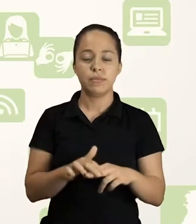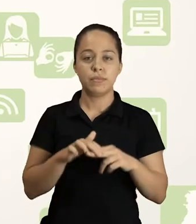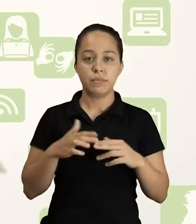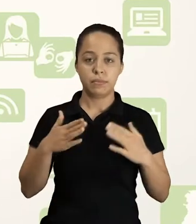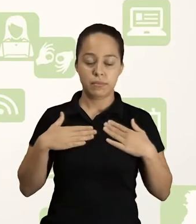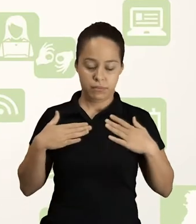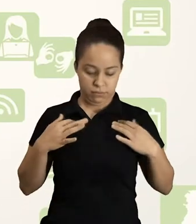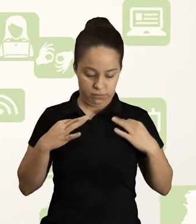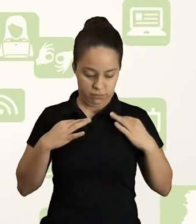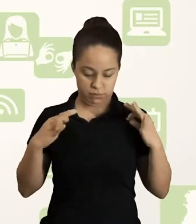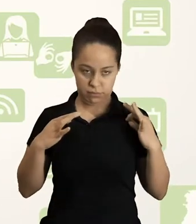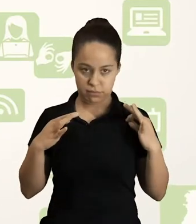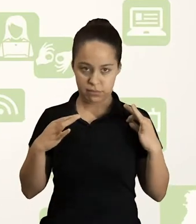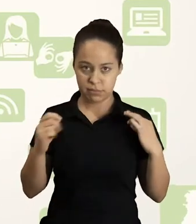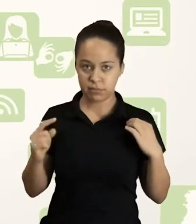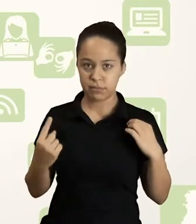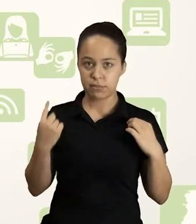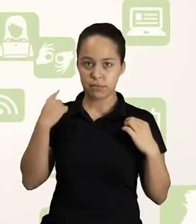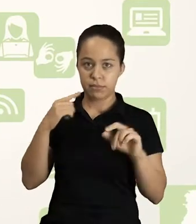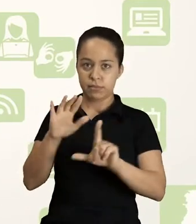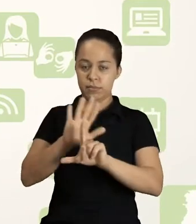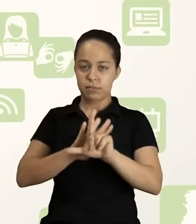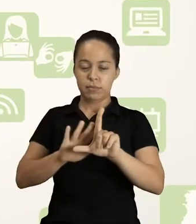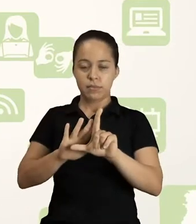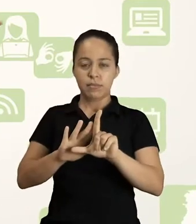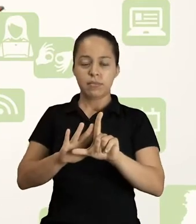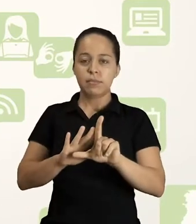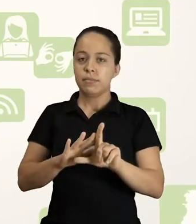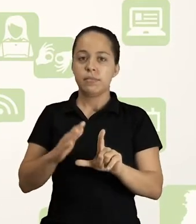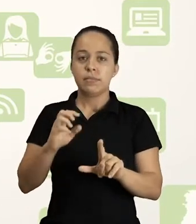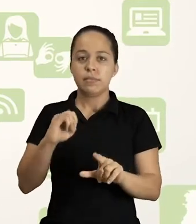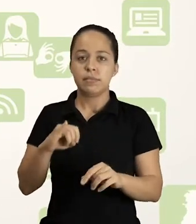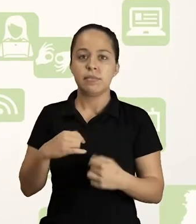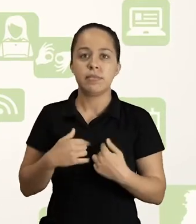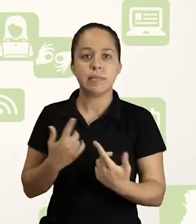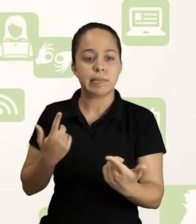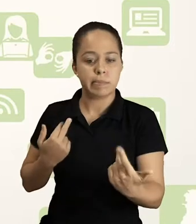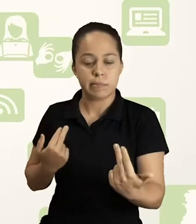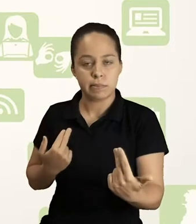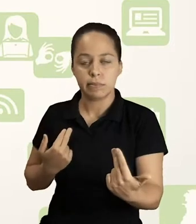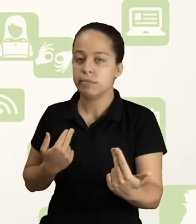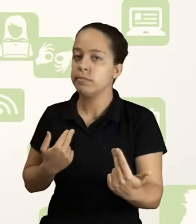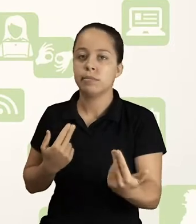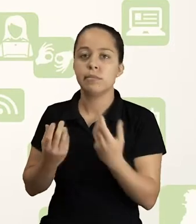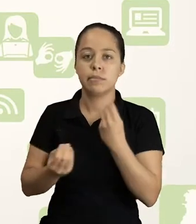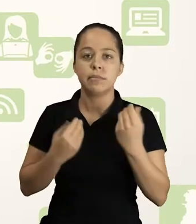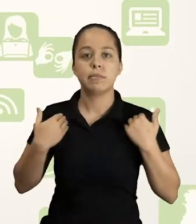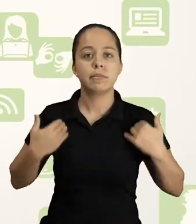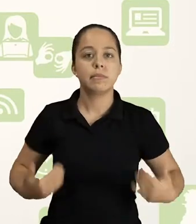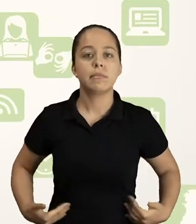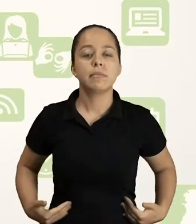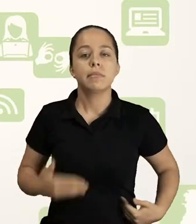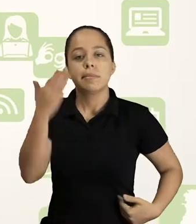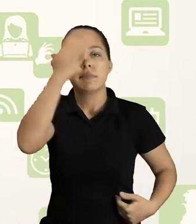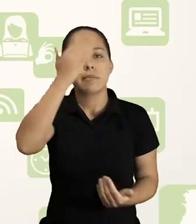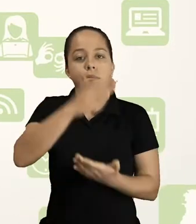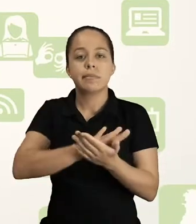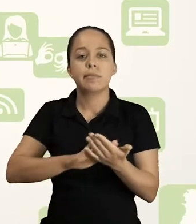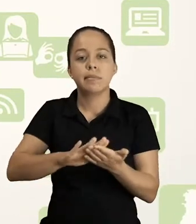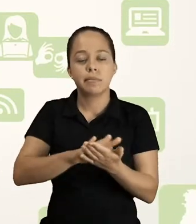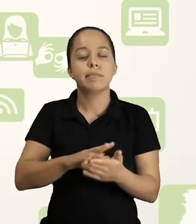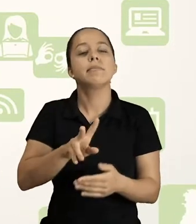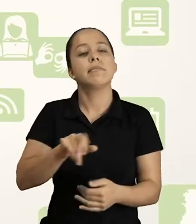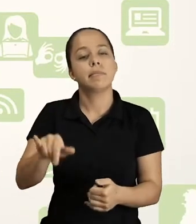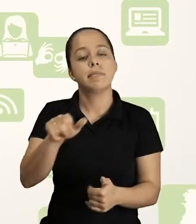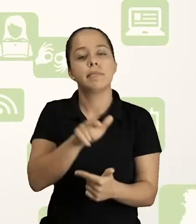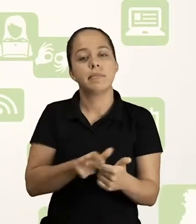é? Como há pouco contraste entre a minha camisa e o fundo, minha imagem não se destaca e a composição